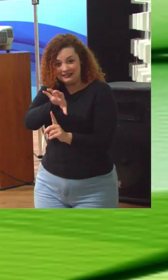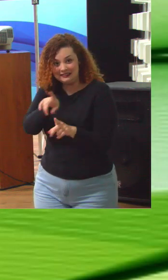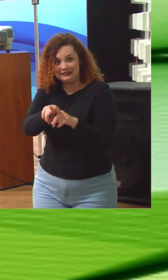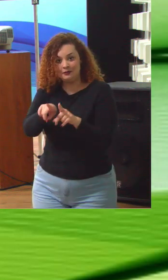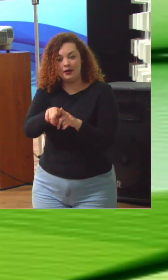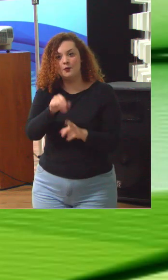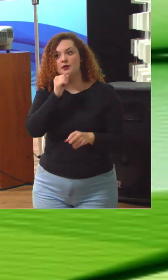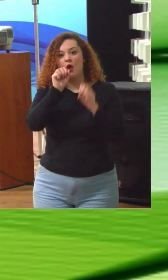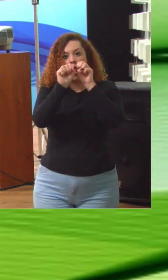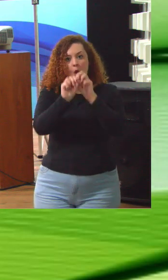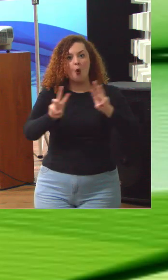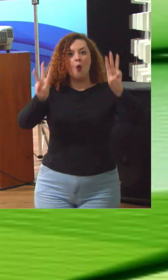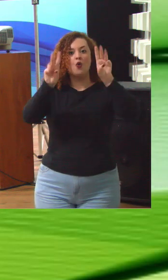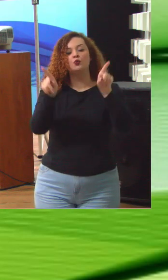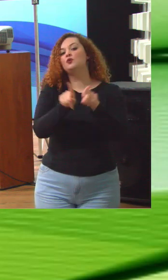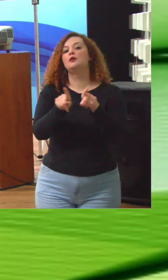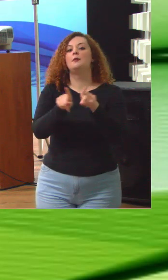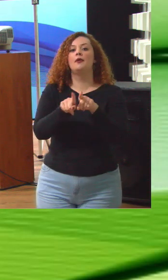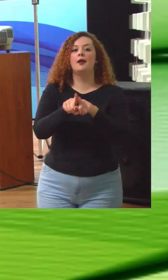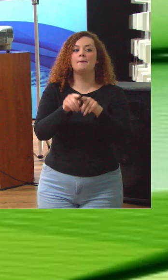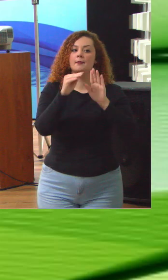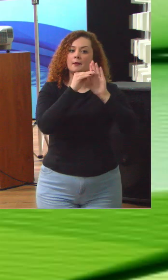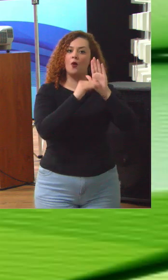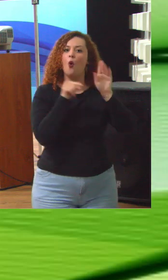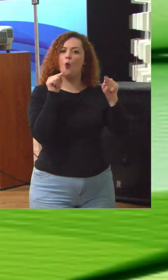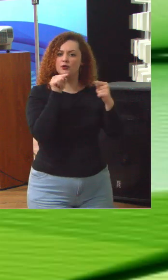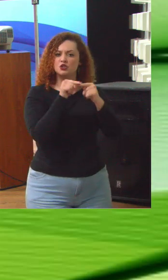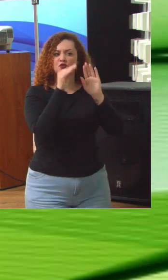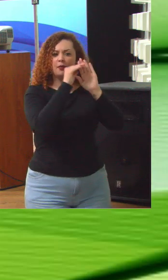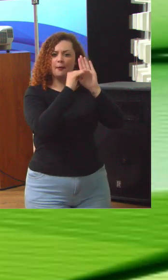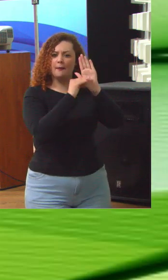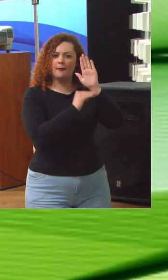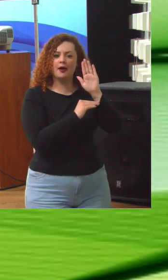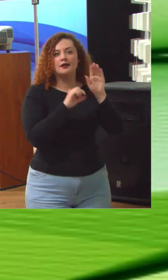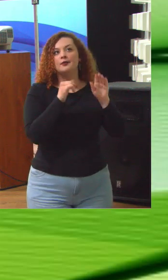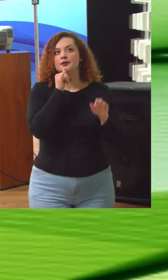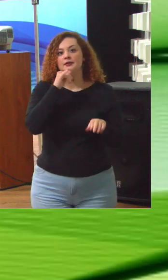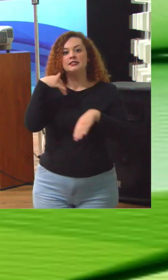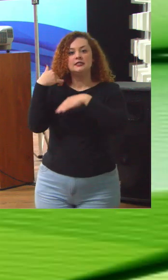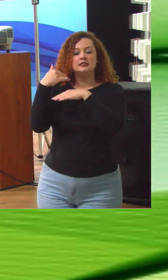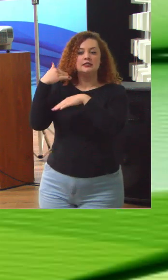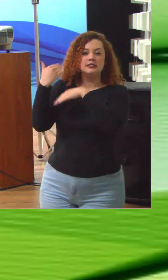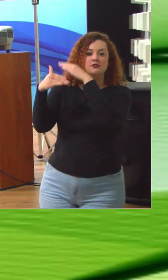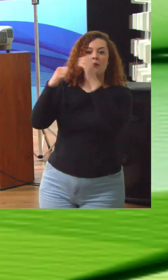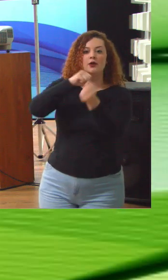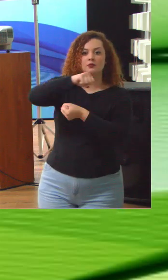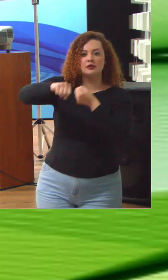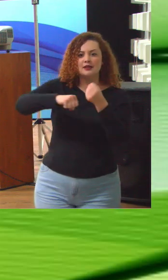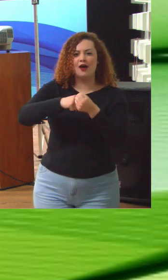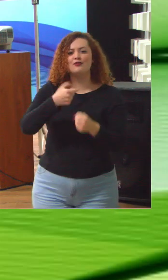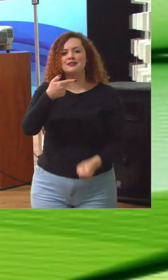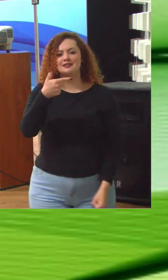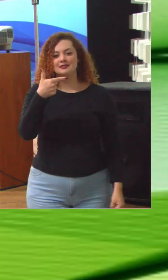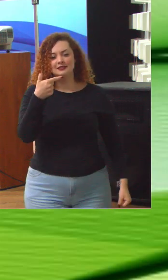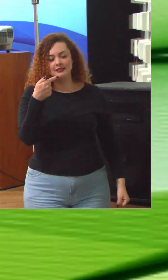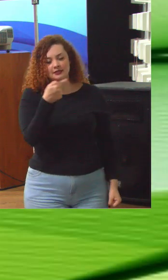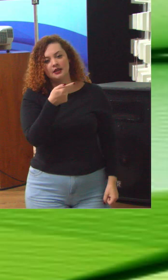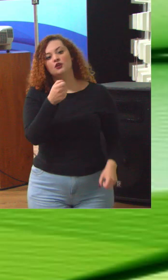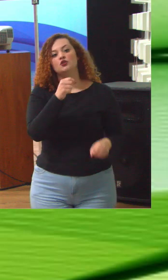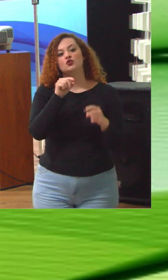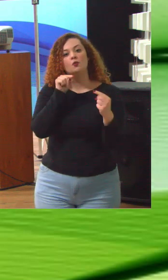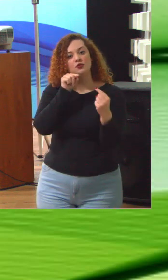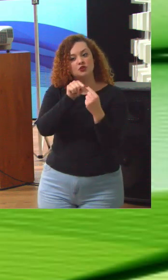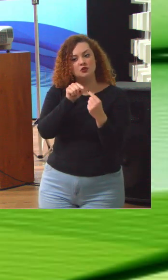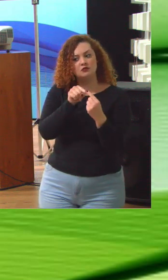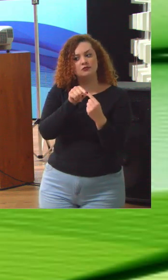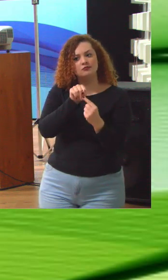quando a ONU estabelece lá os objetivos de desenvolvimento sustentável aqueles 17 objetivos pressionam o comportamento do